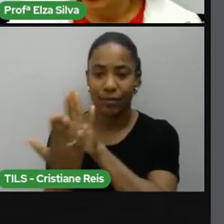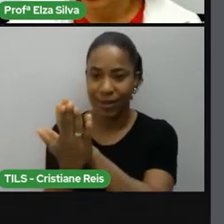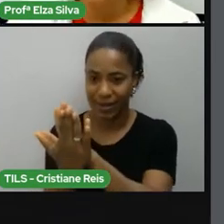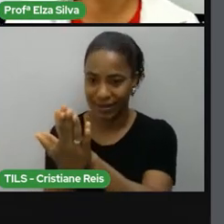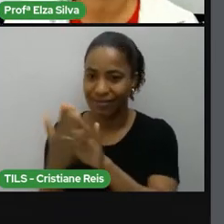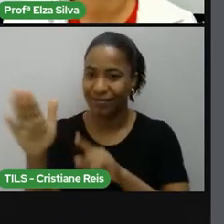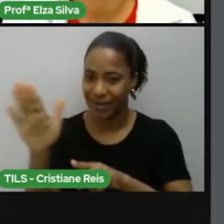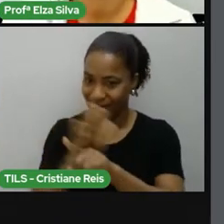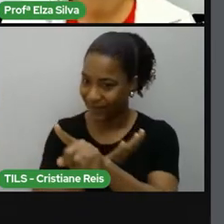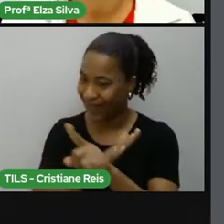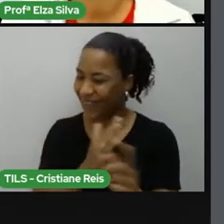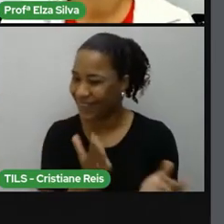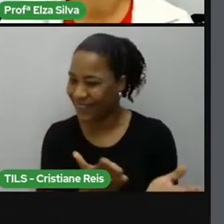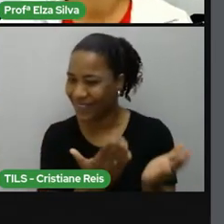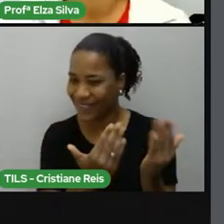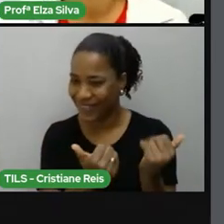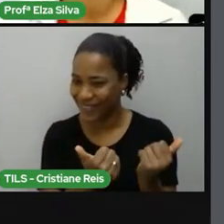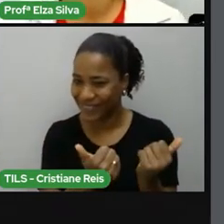Let's go!